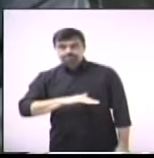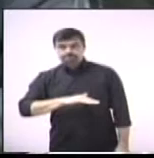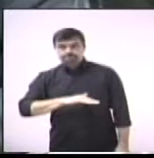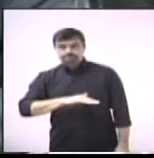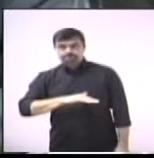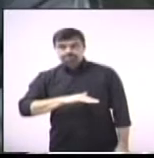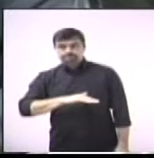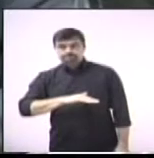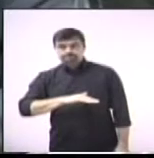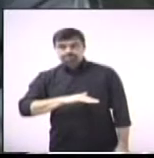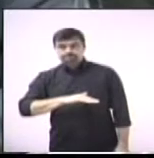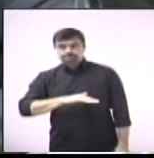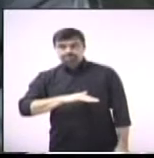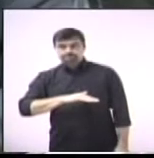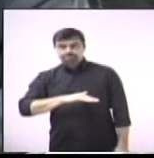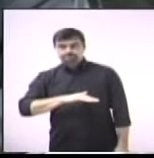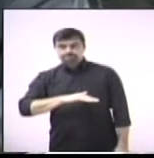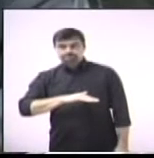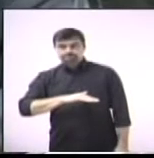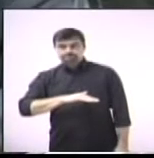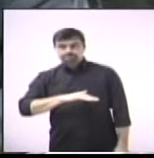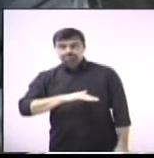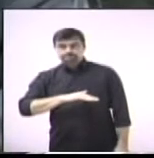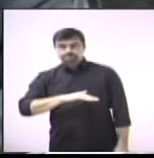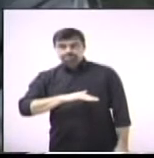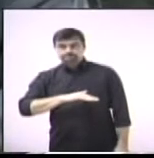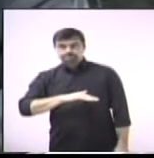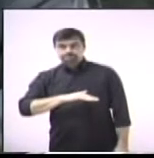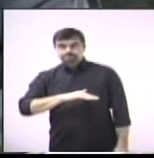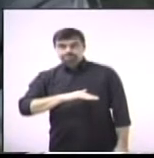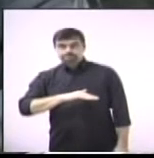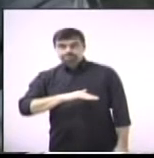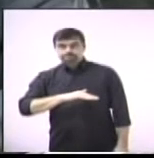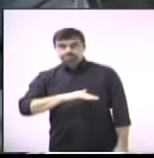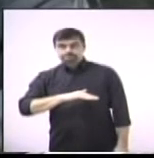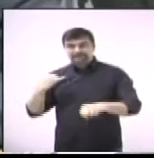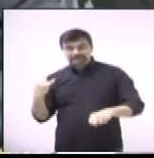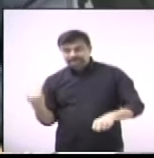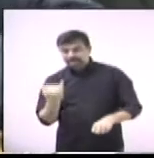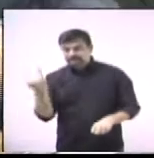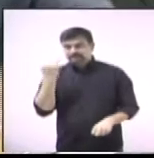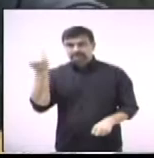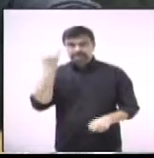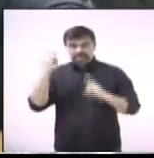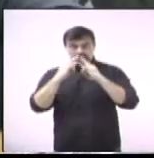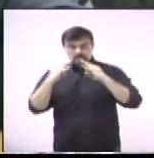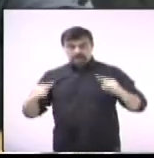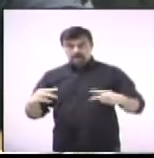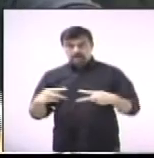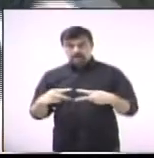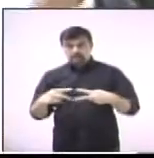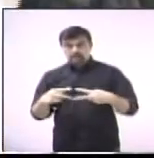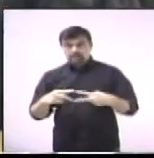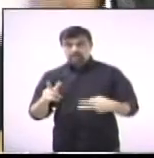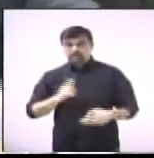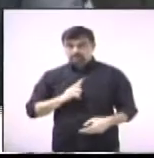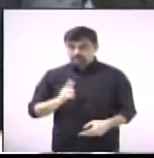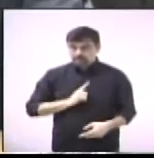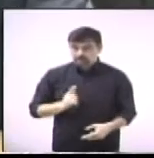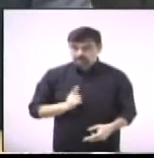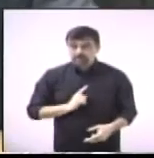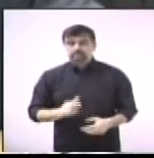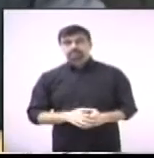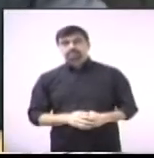festividade em louvor ao padroeiro, acho que é a maior quermesse que Paulínia tem, e também a maior e a